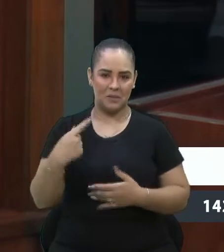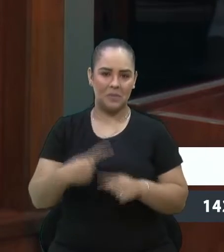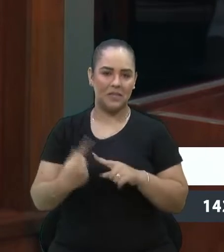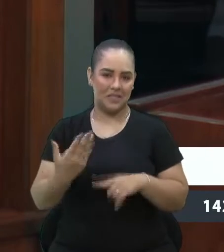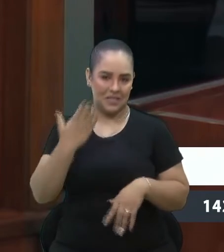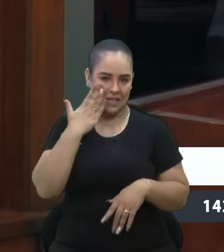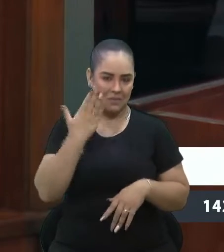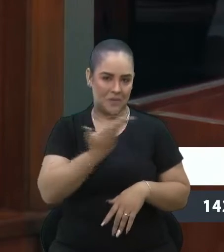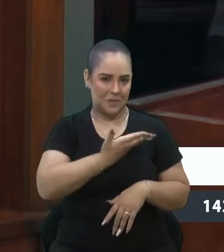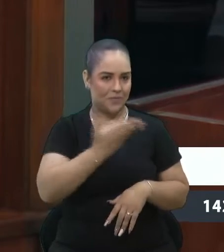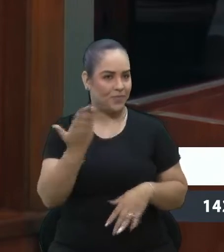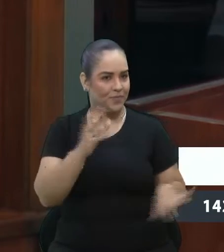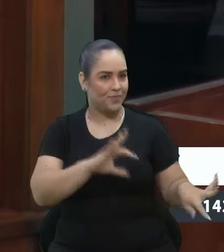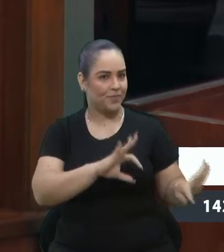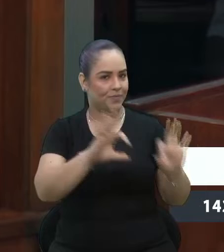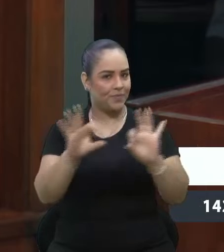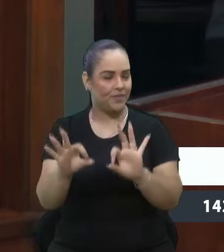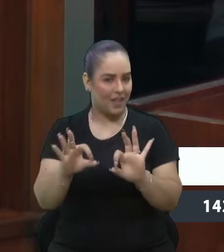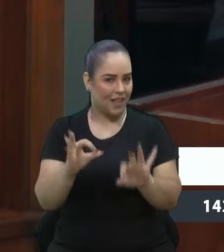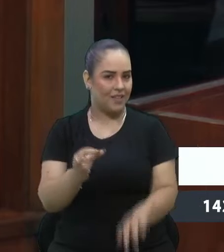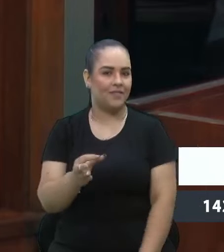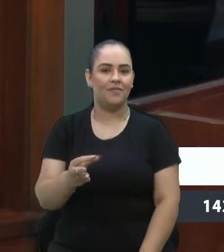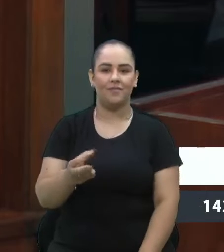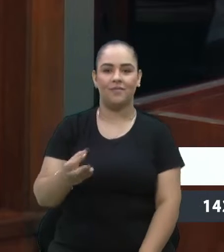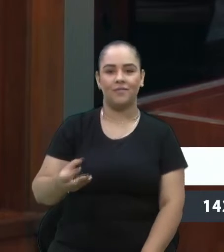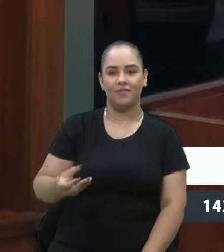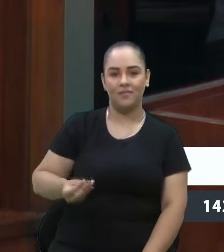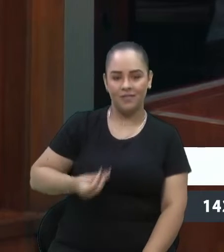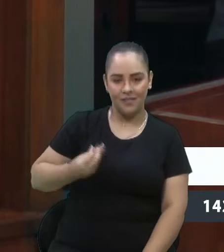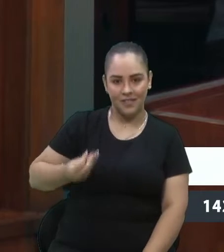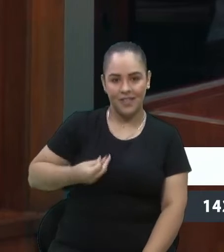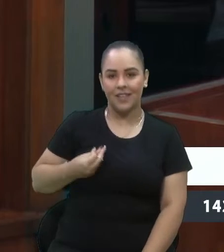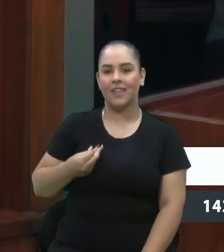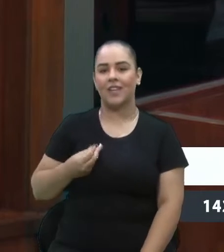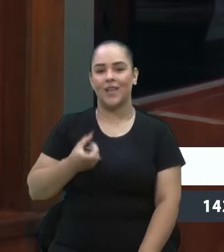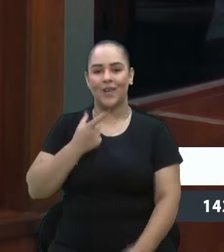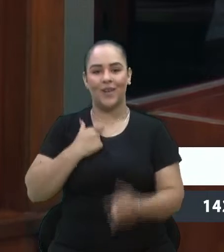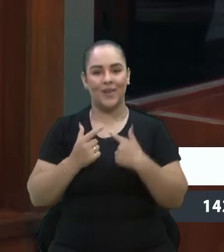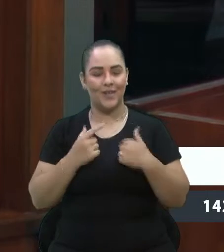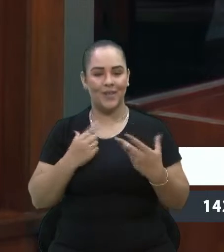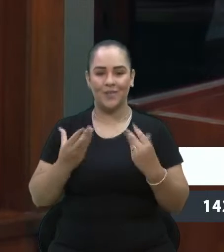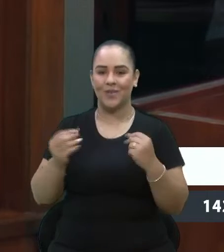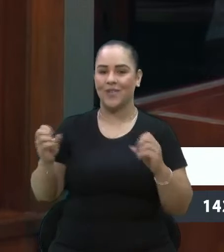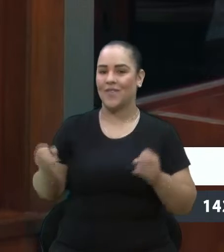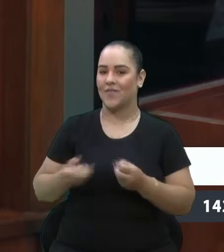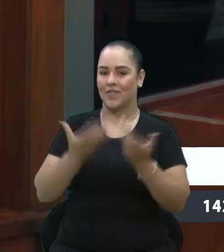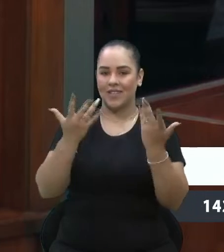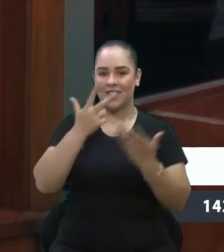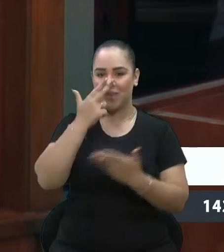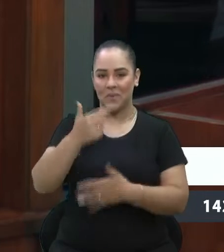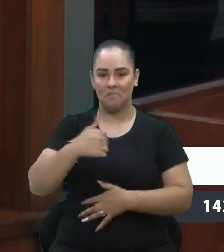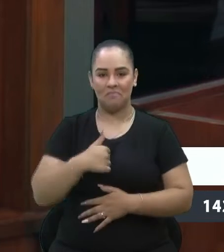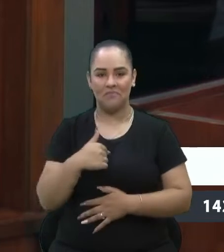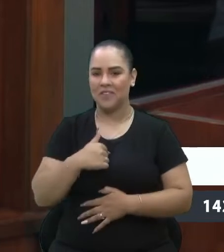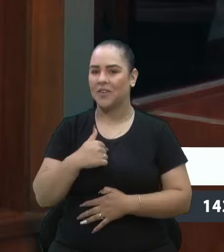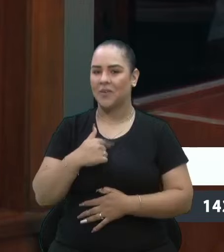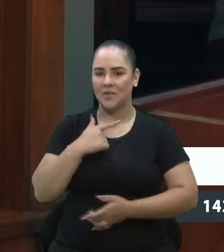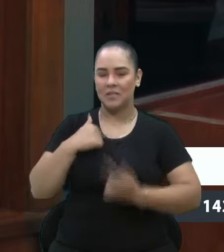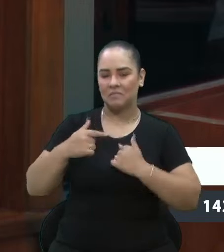maioria de vocês acompanha, vive e gosta tanto desta festa quanto eu. Então, eu quero enfatizar,